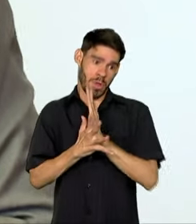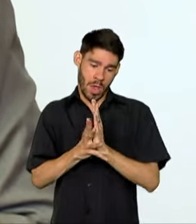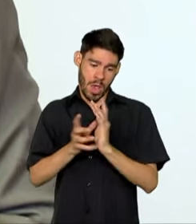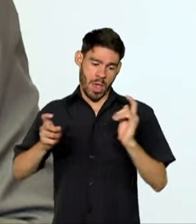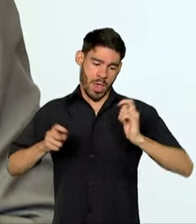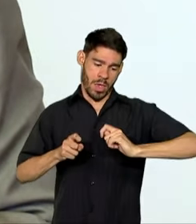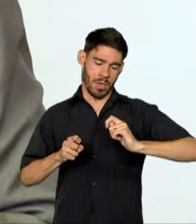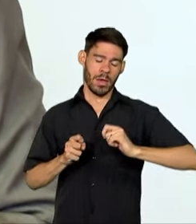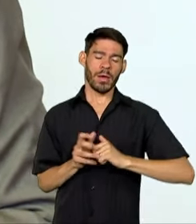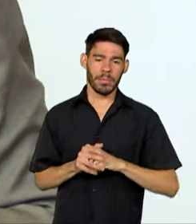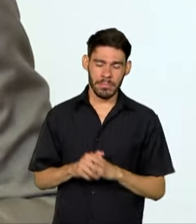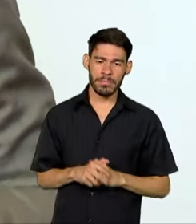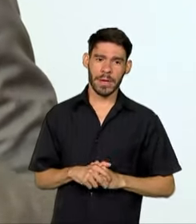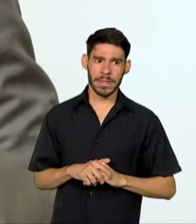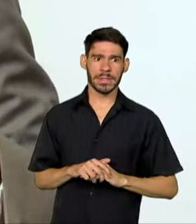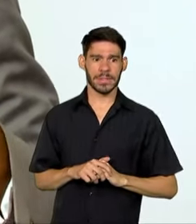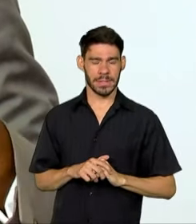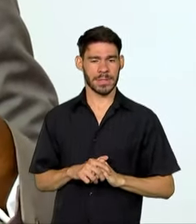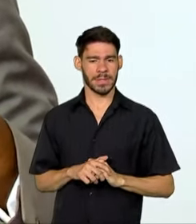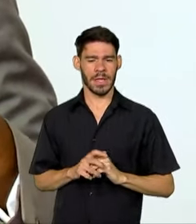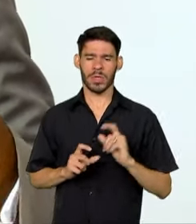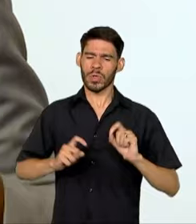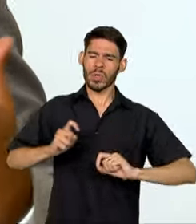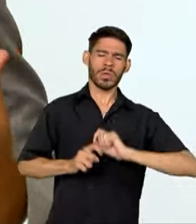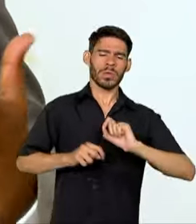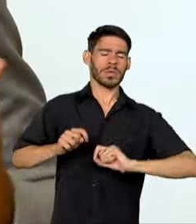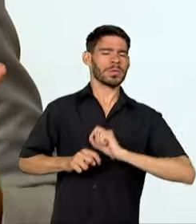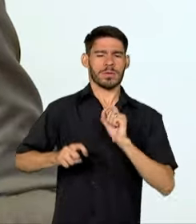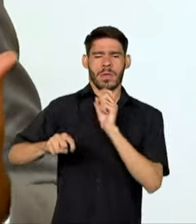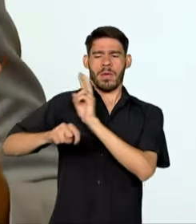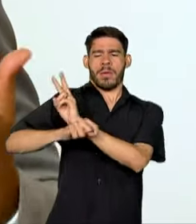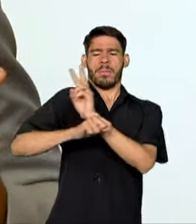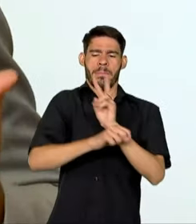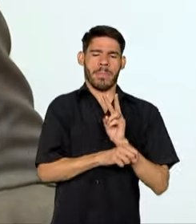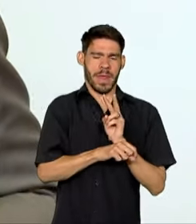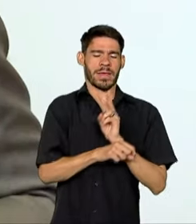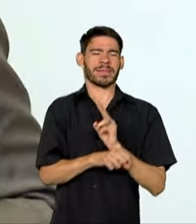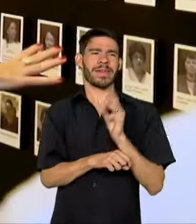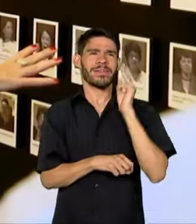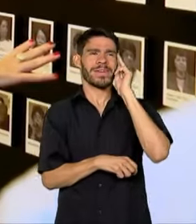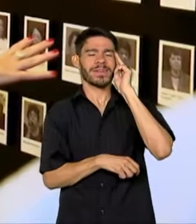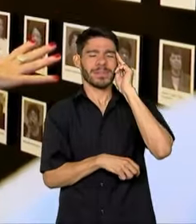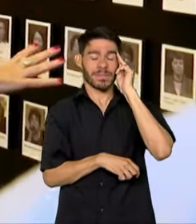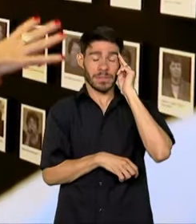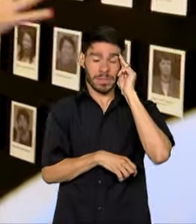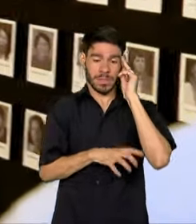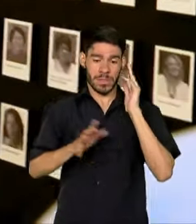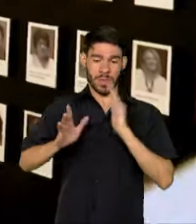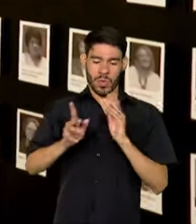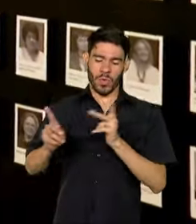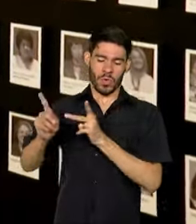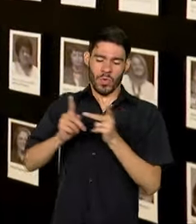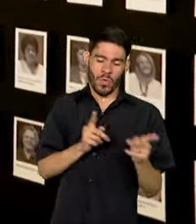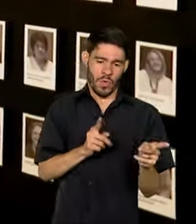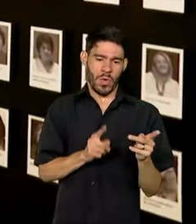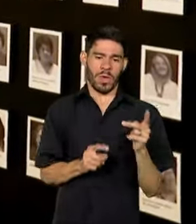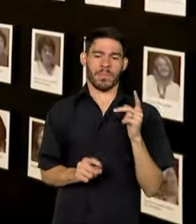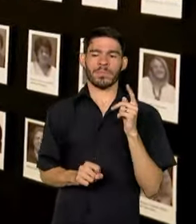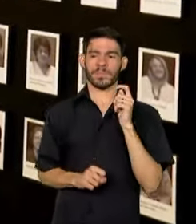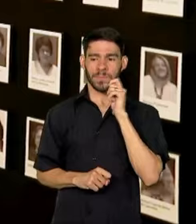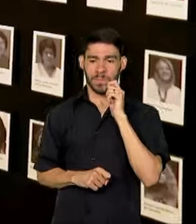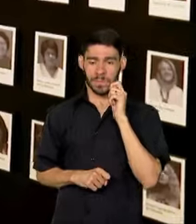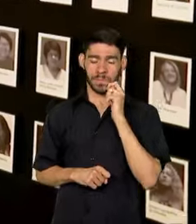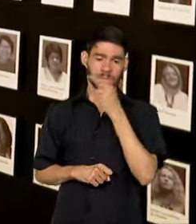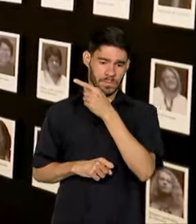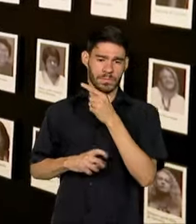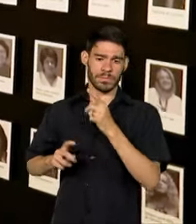capacidade de preservação de uma memória. Durante a visita, Silvio Almeida